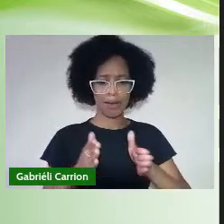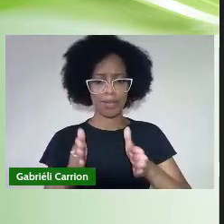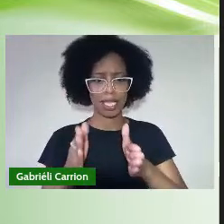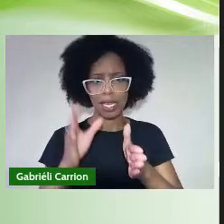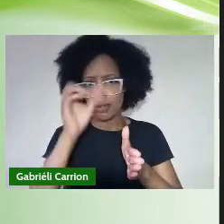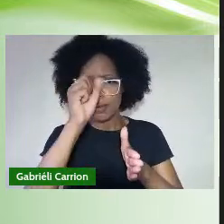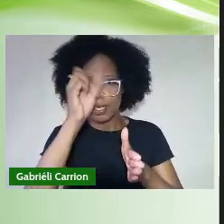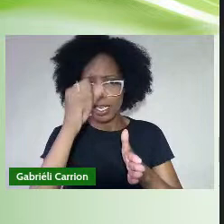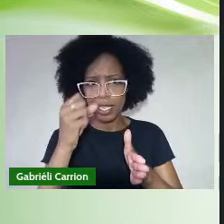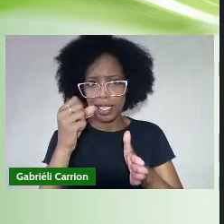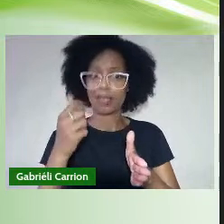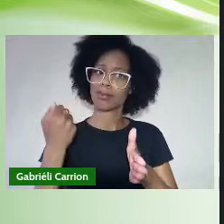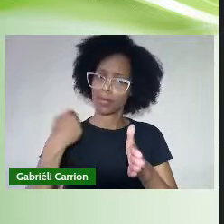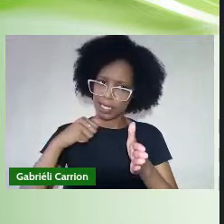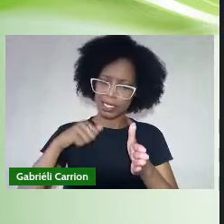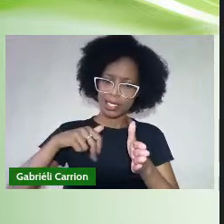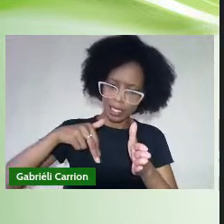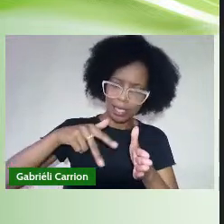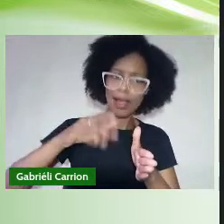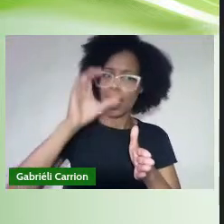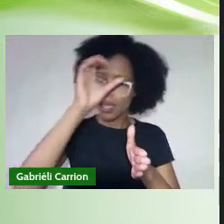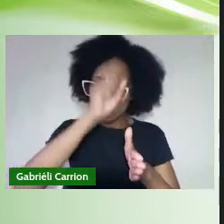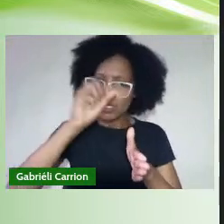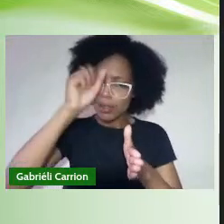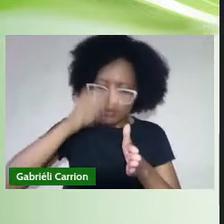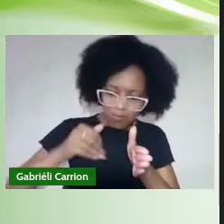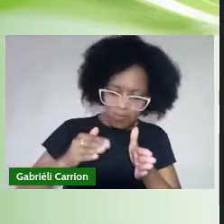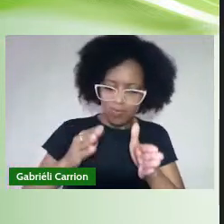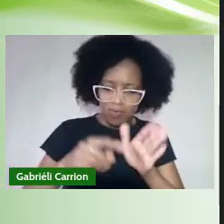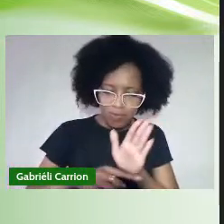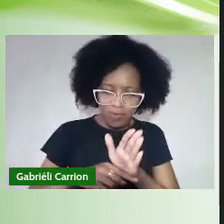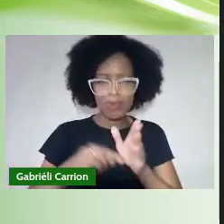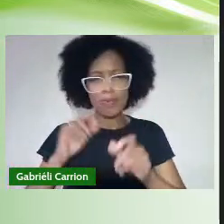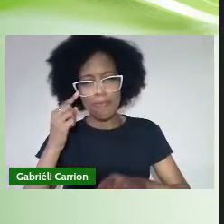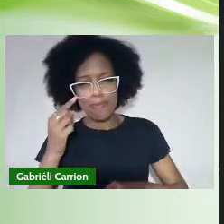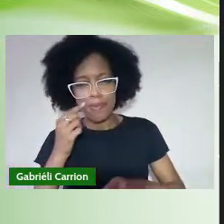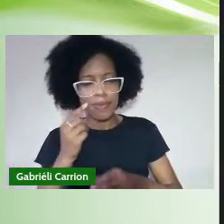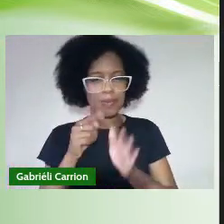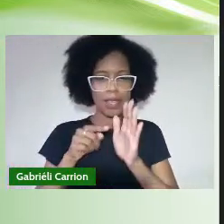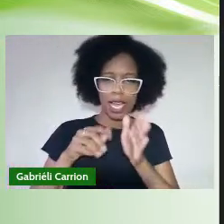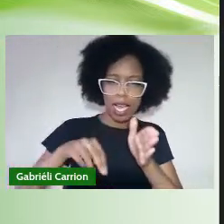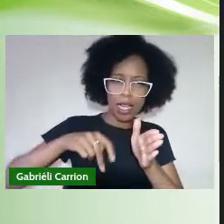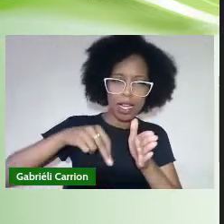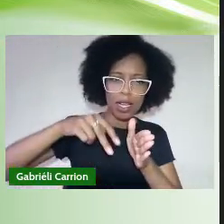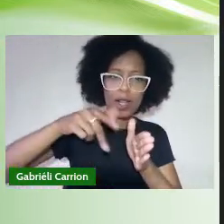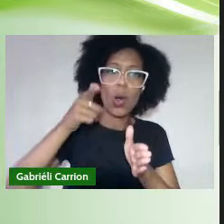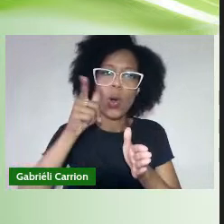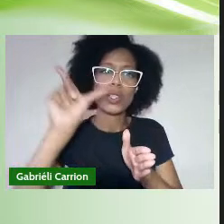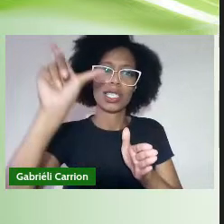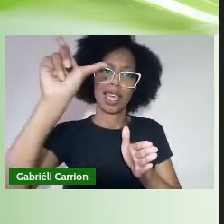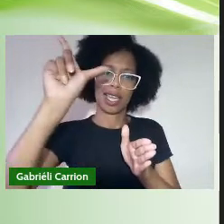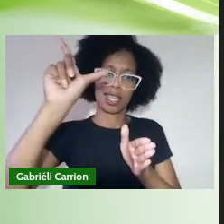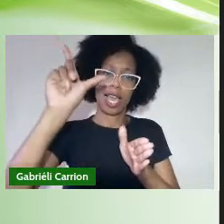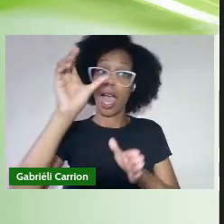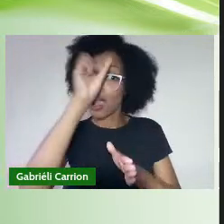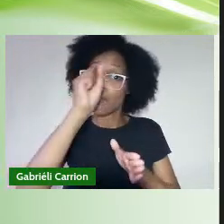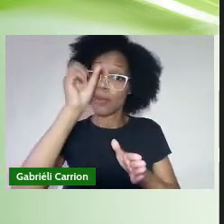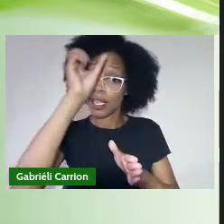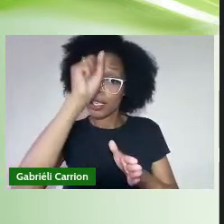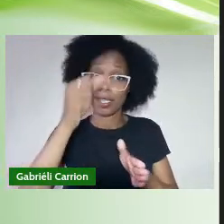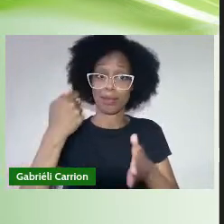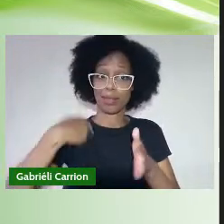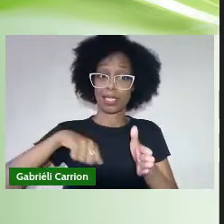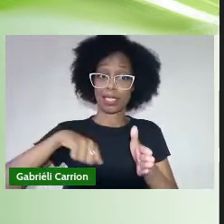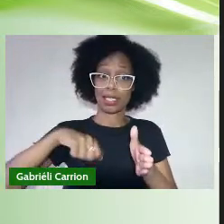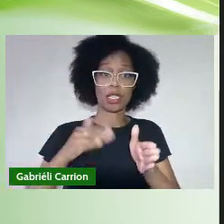Sem aprender A fazer o caminho Caminhando Que se faz O caminho Ao longo Desses anos Na